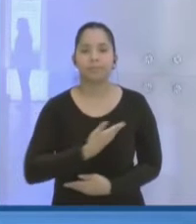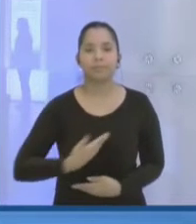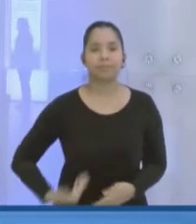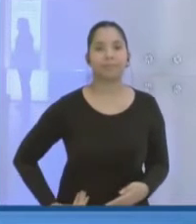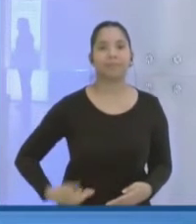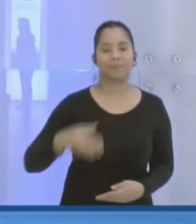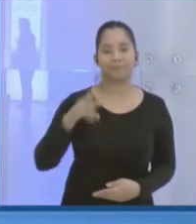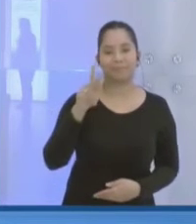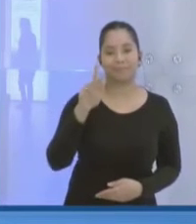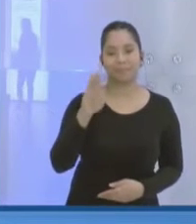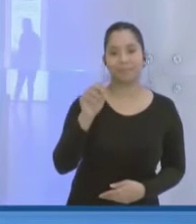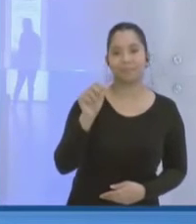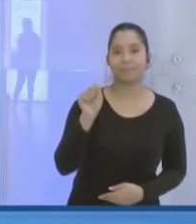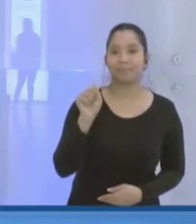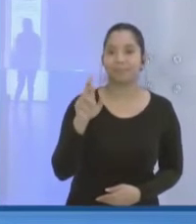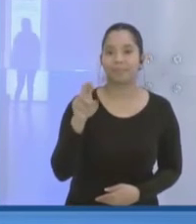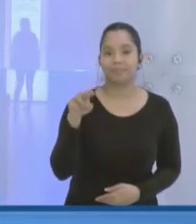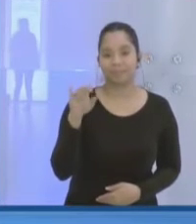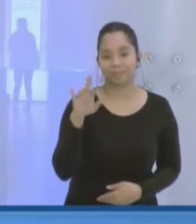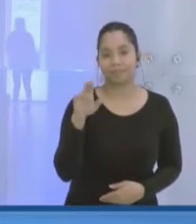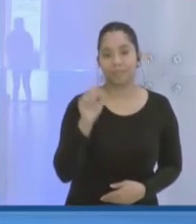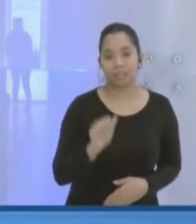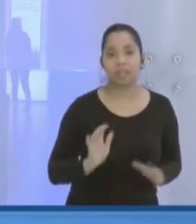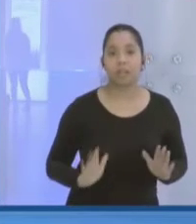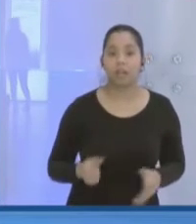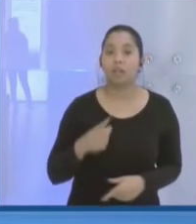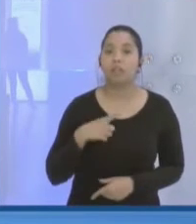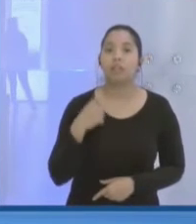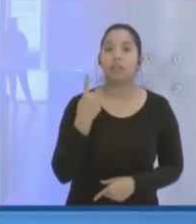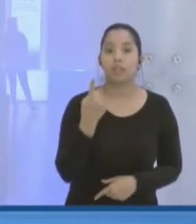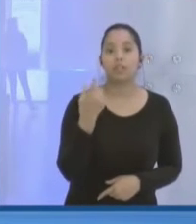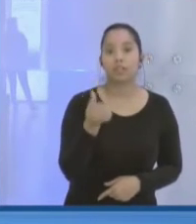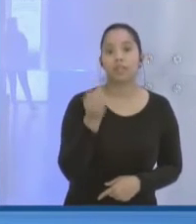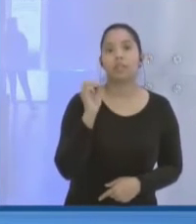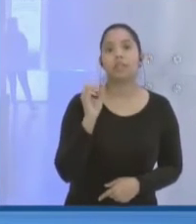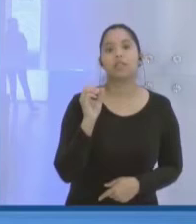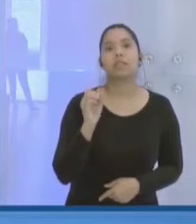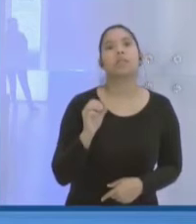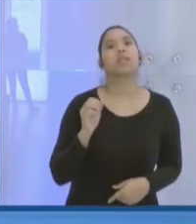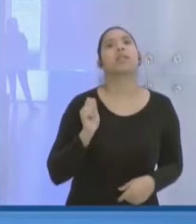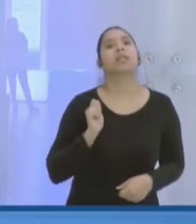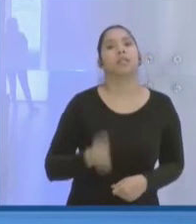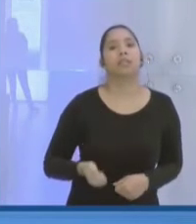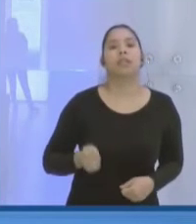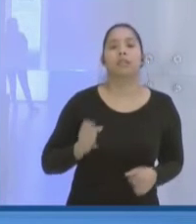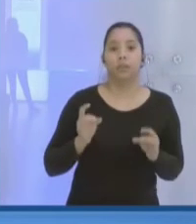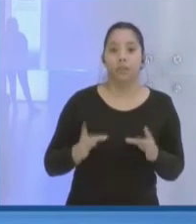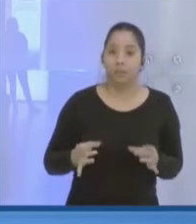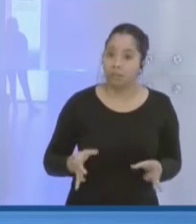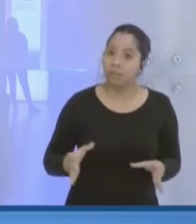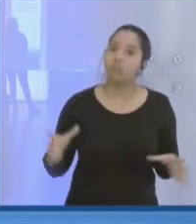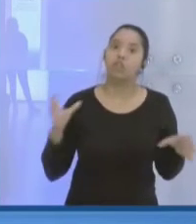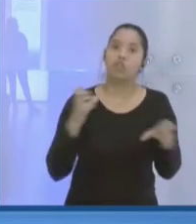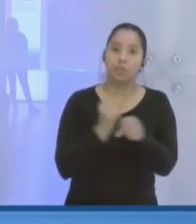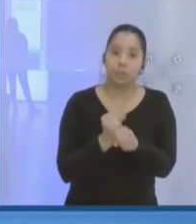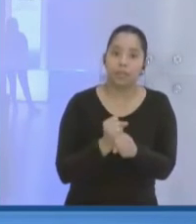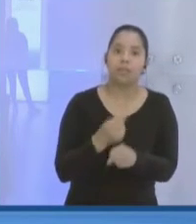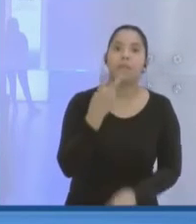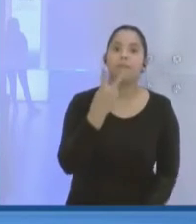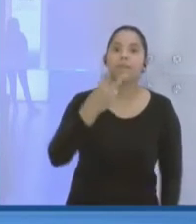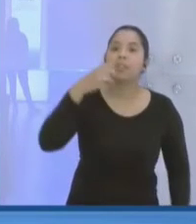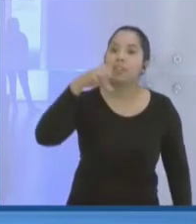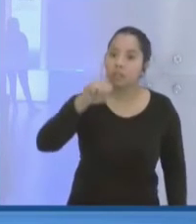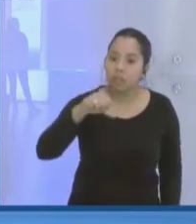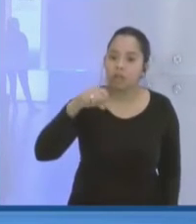o Brasil tinha feito 16 leilões de arrendamento portuário. Com os de hoje, já são 29 nesse